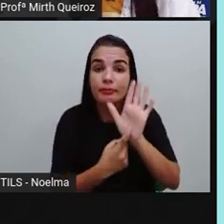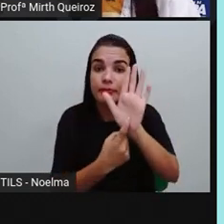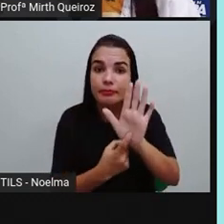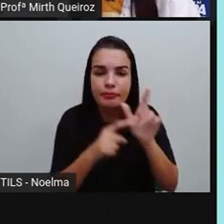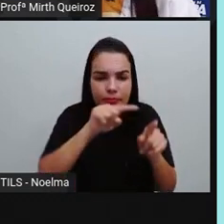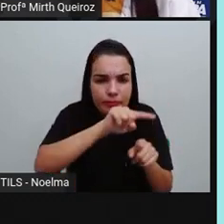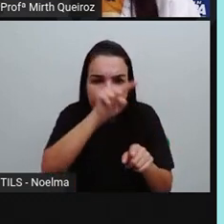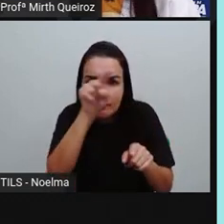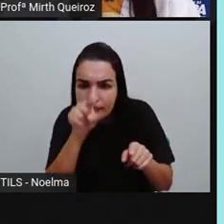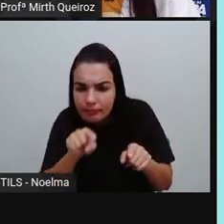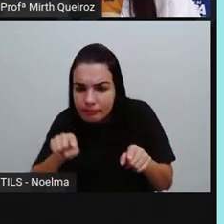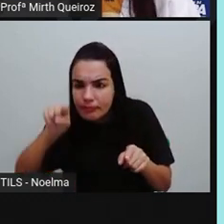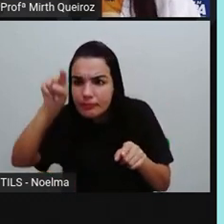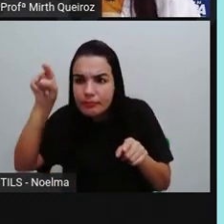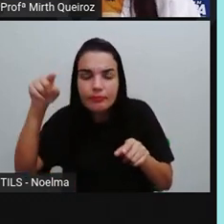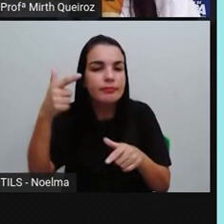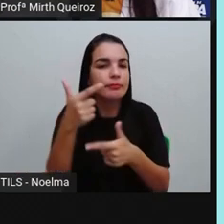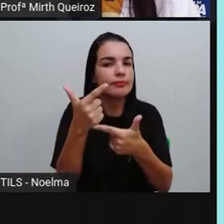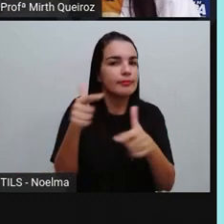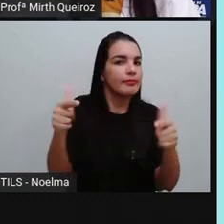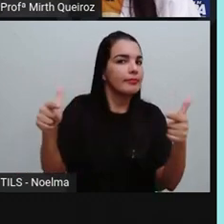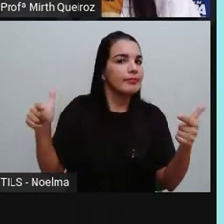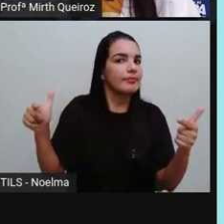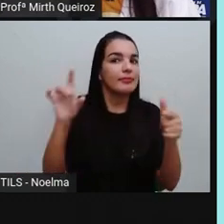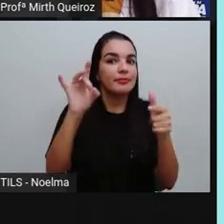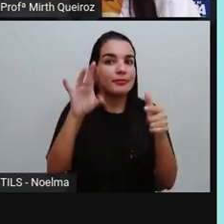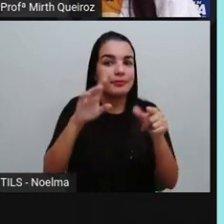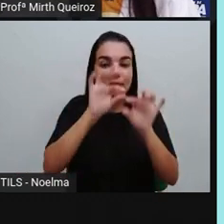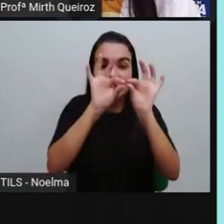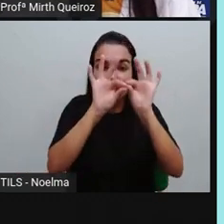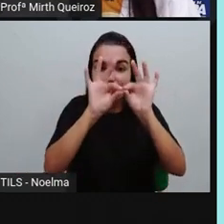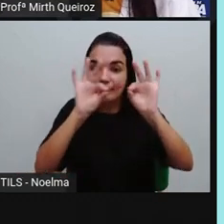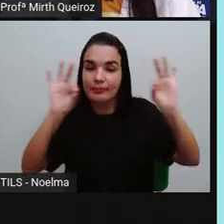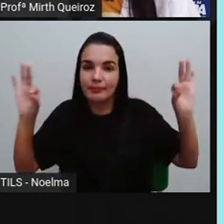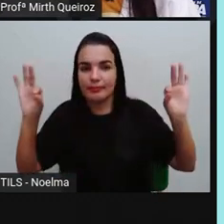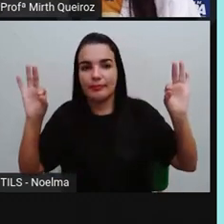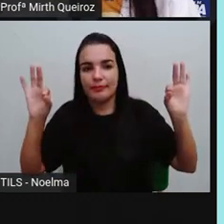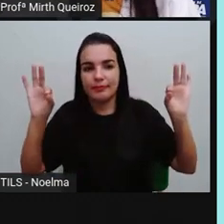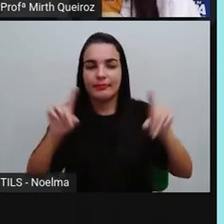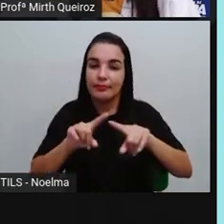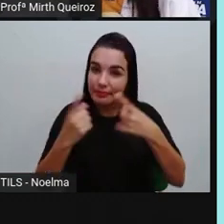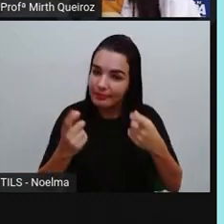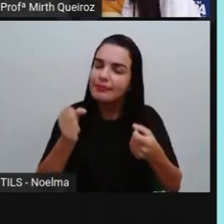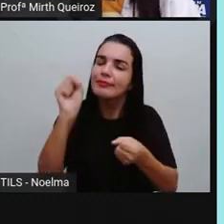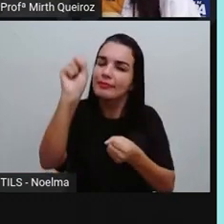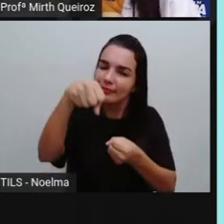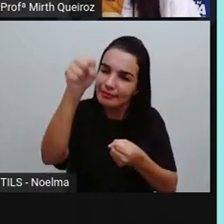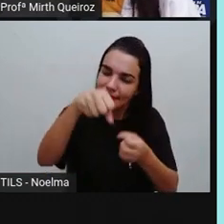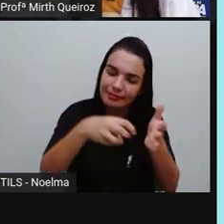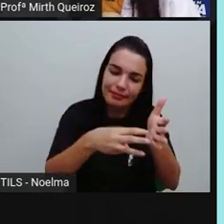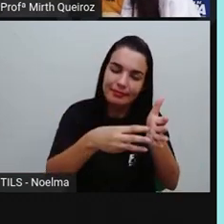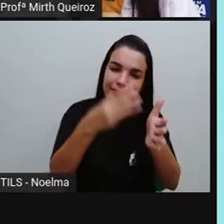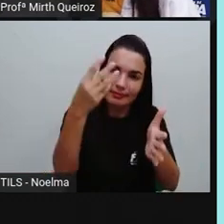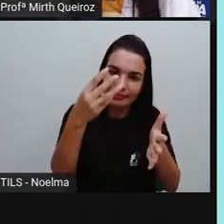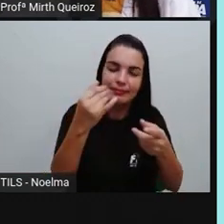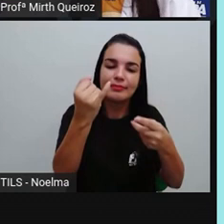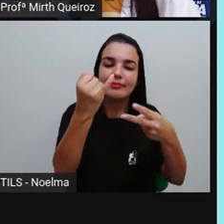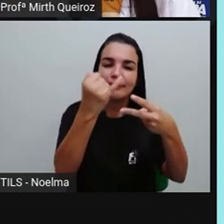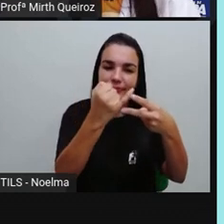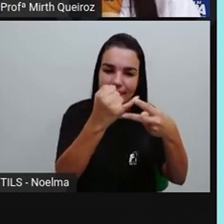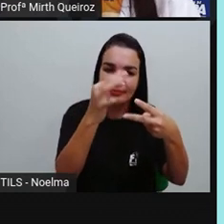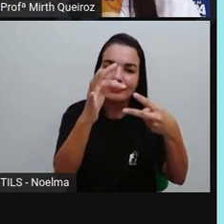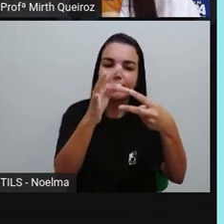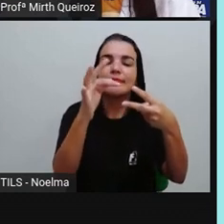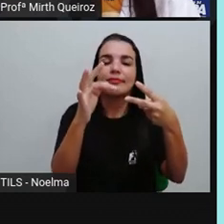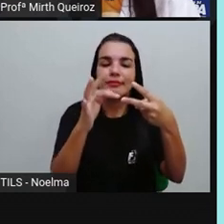Não apresenta curva, né? Nós só temos aqui segmentos de retas. Então, essa terceira figura, ela